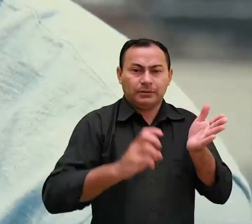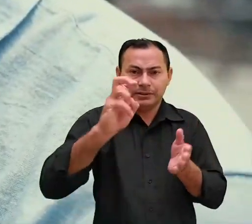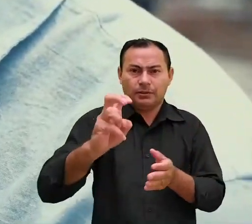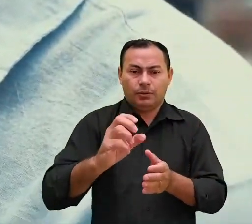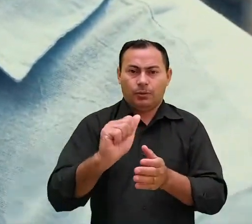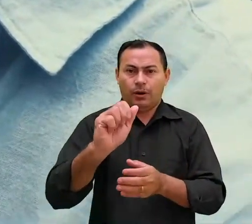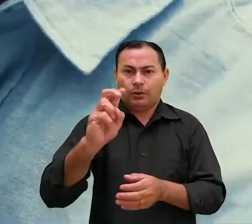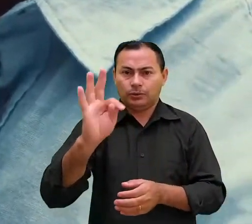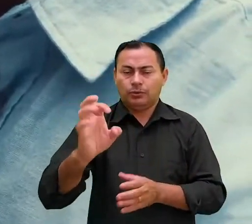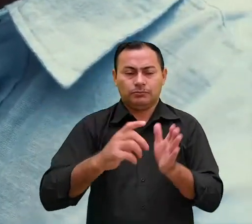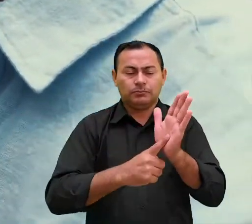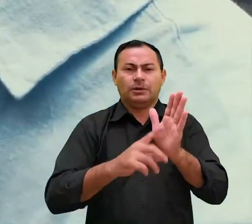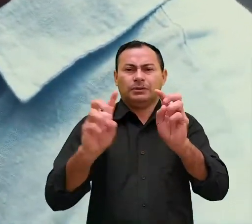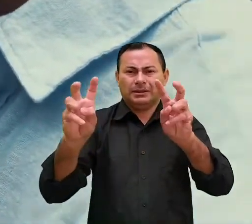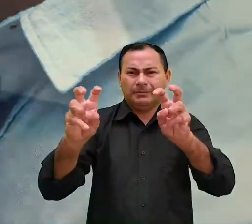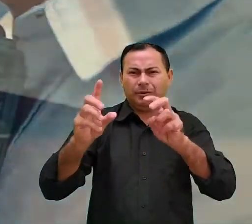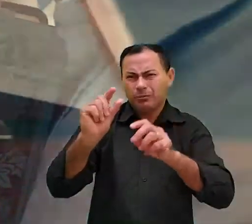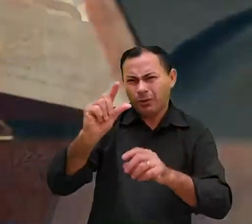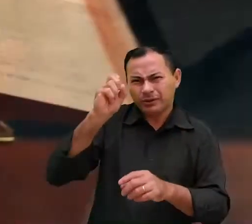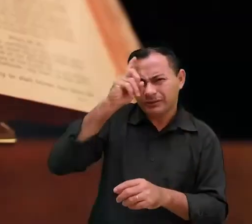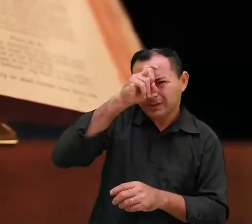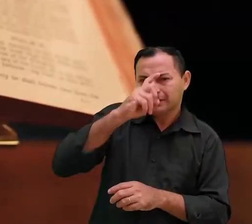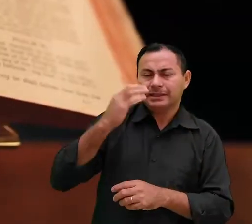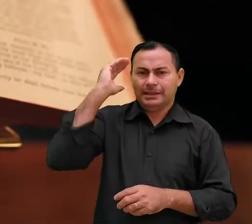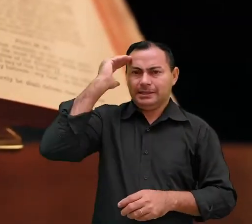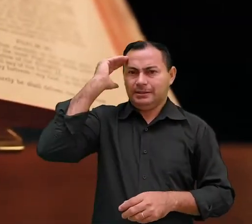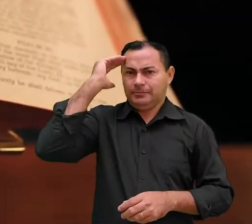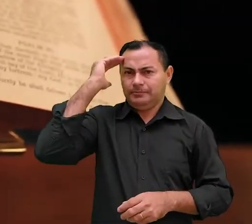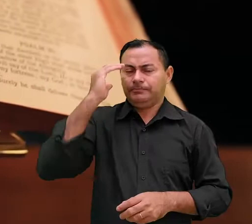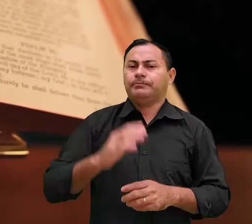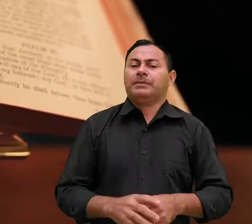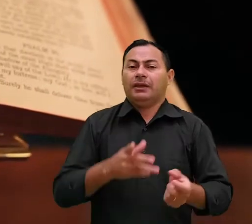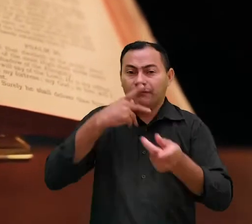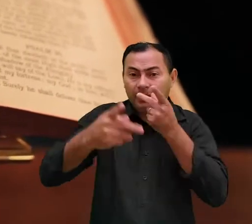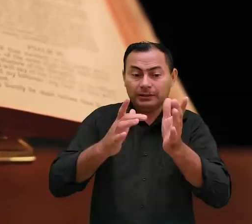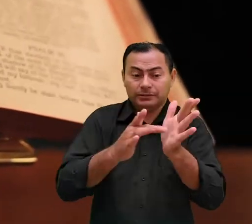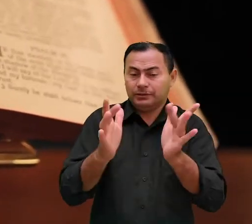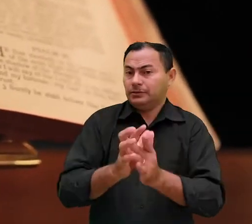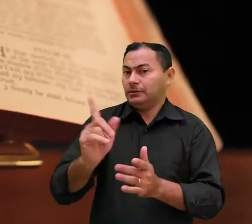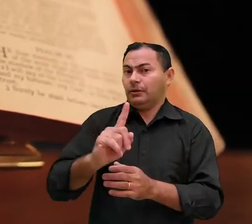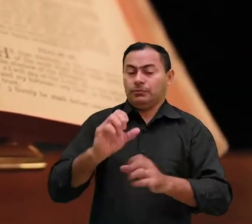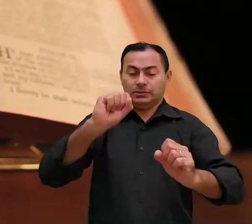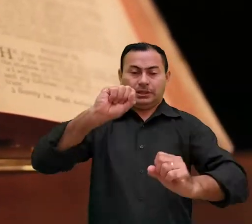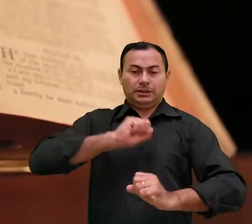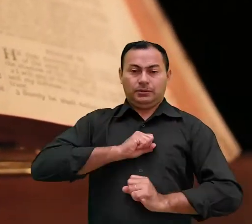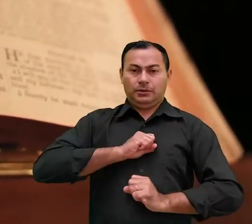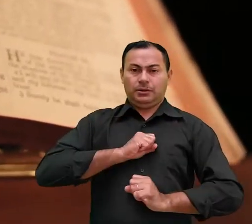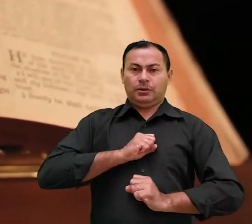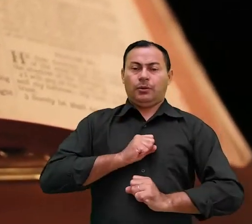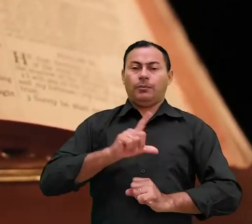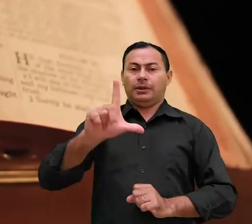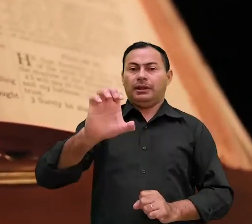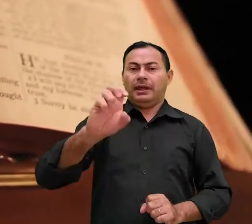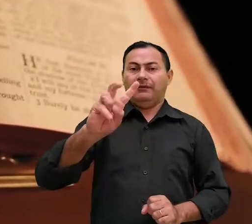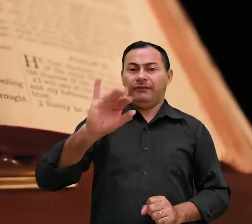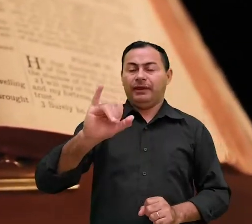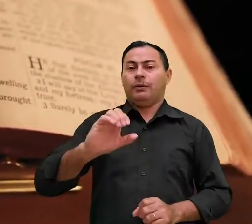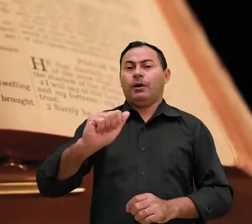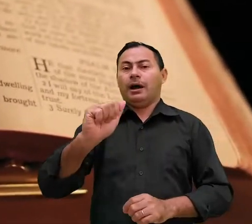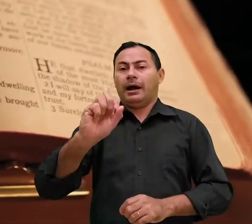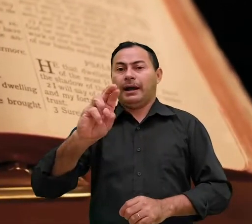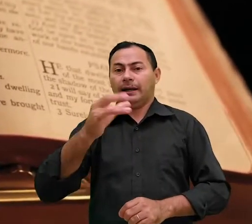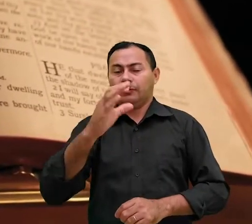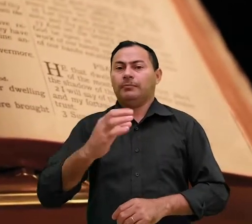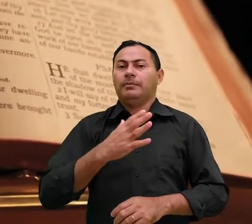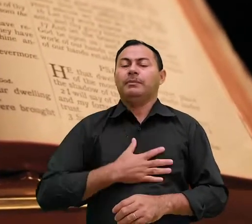5 o autor aborda um tema um pouco difícil de ser entendido ele afirma que Jesus não é um sacerdote como Levi ou Arão